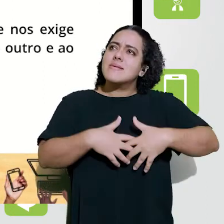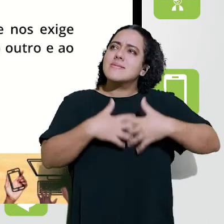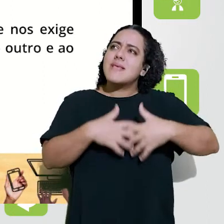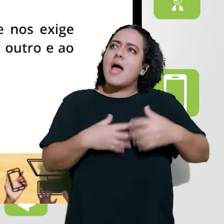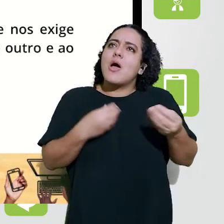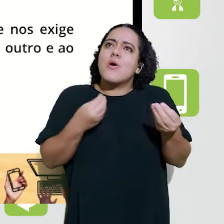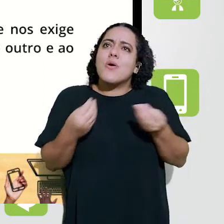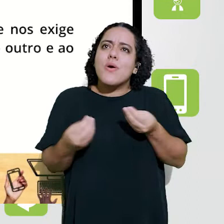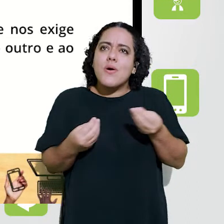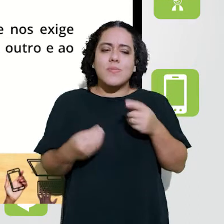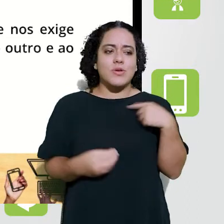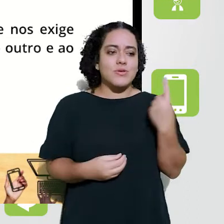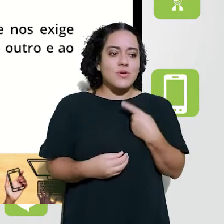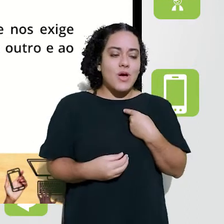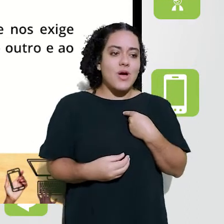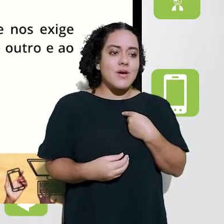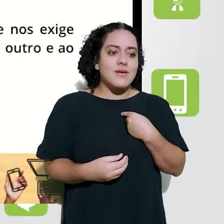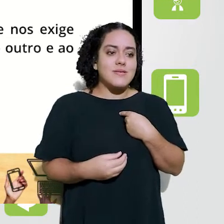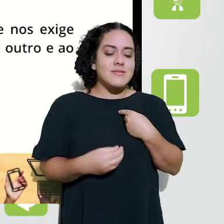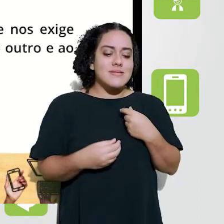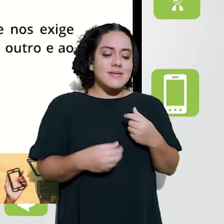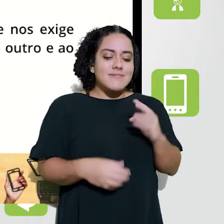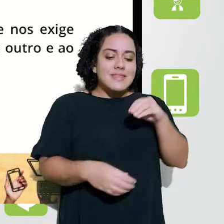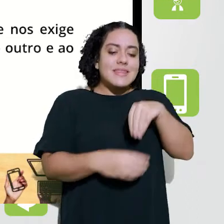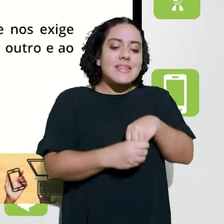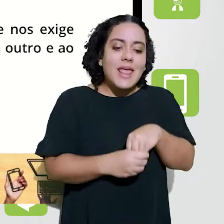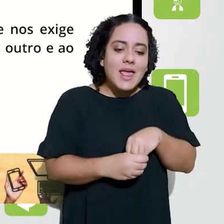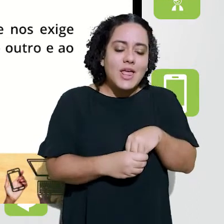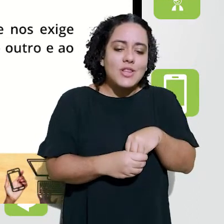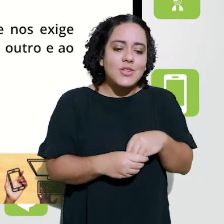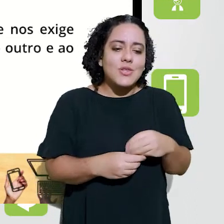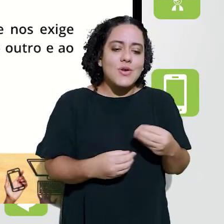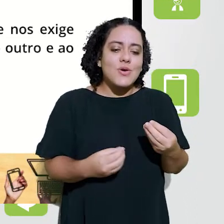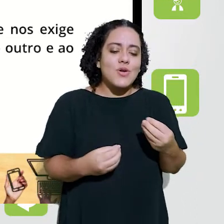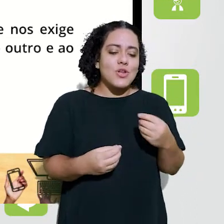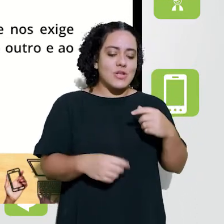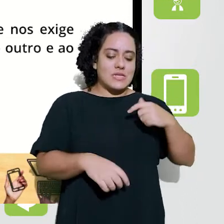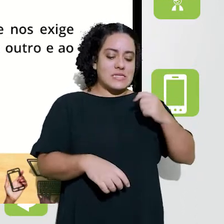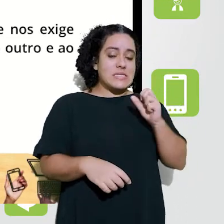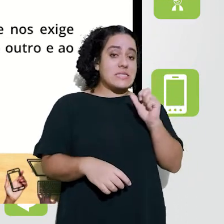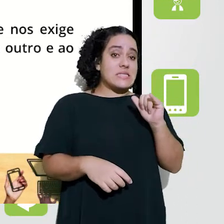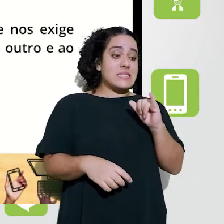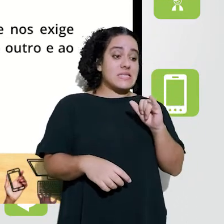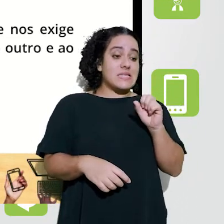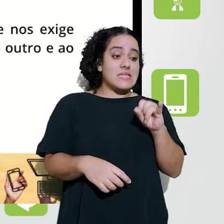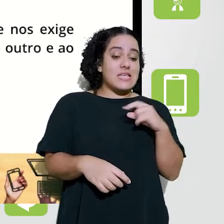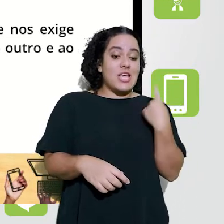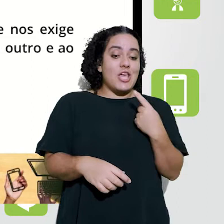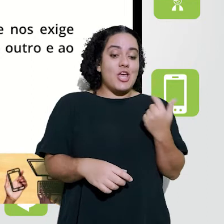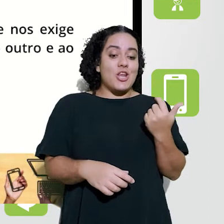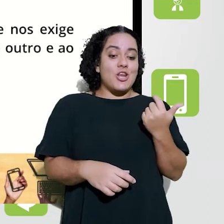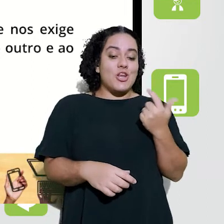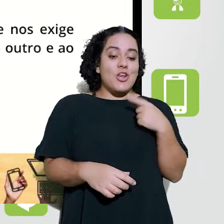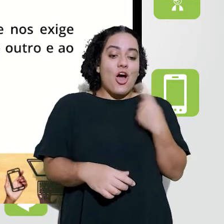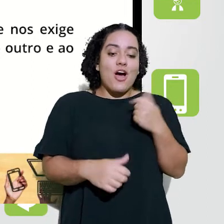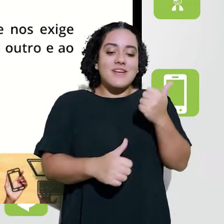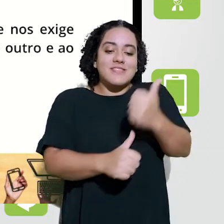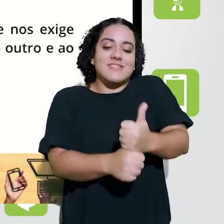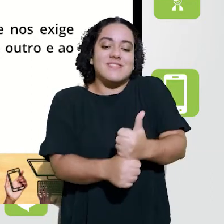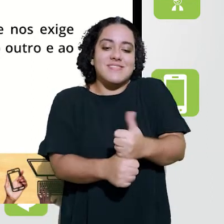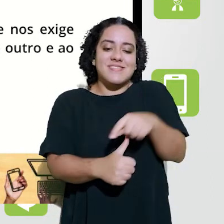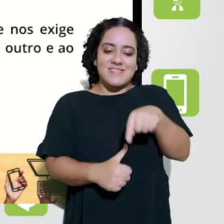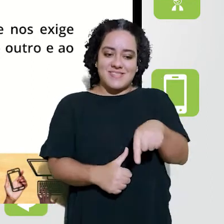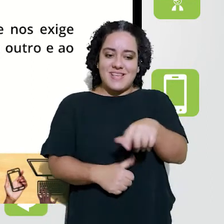levam a gente a pensar como nós nos colocamos nesse lugar, né? Como seríamos